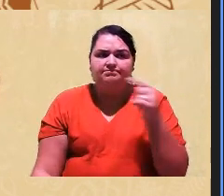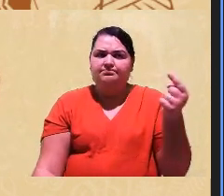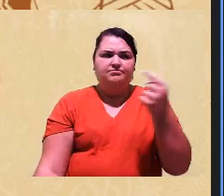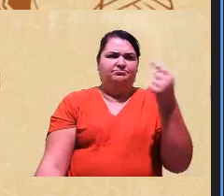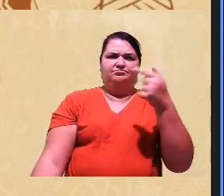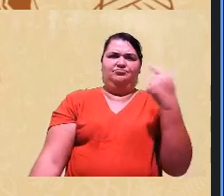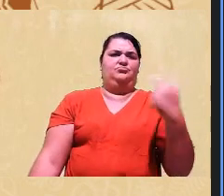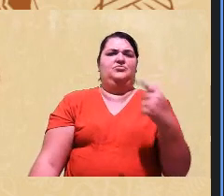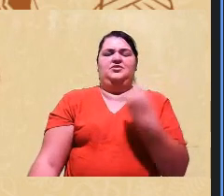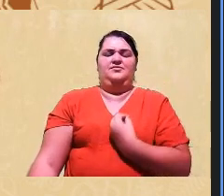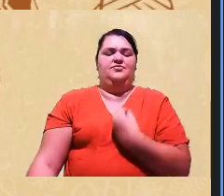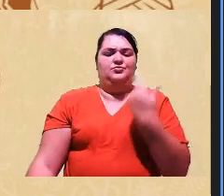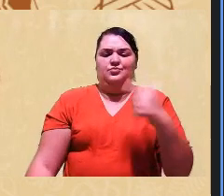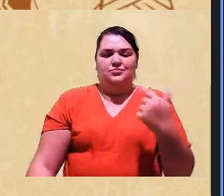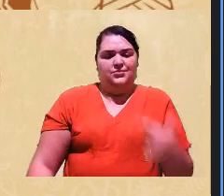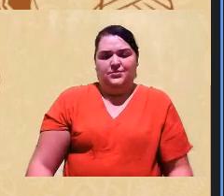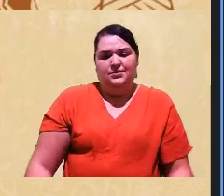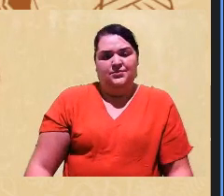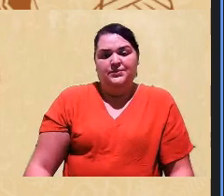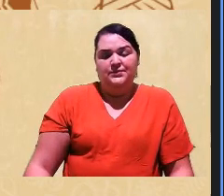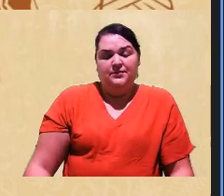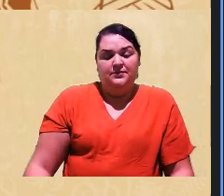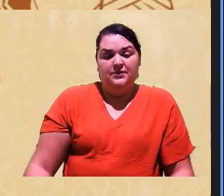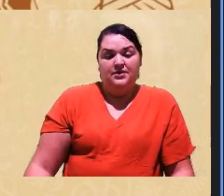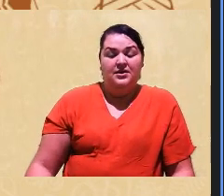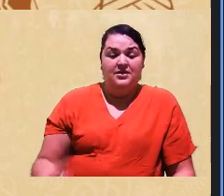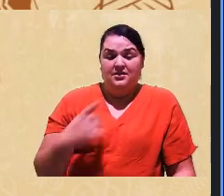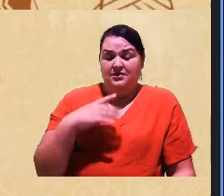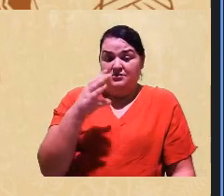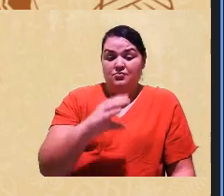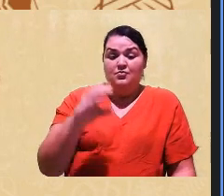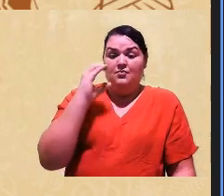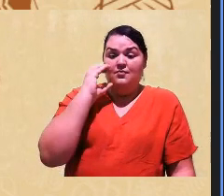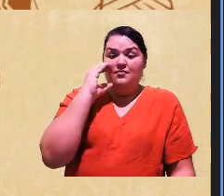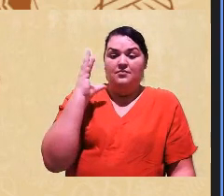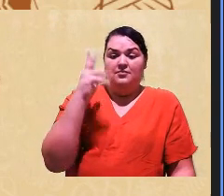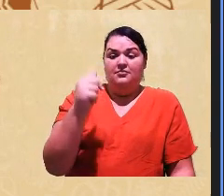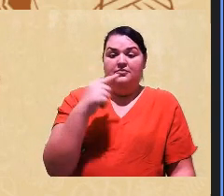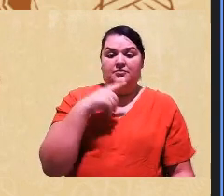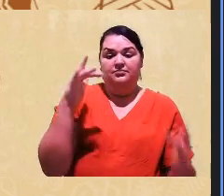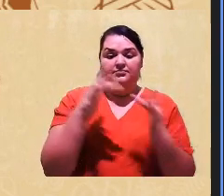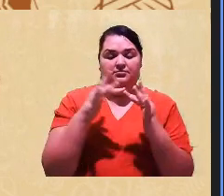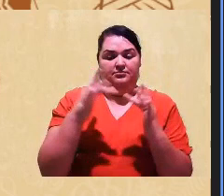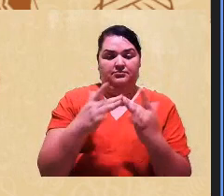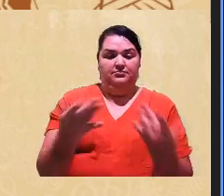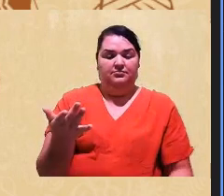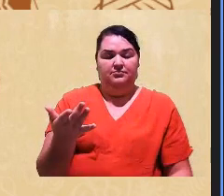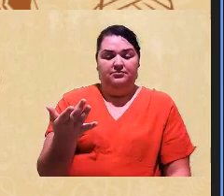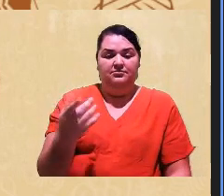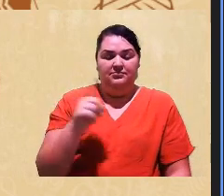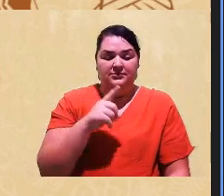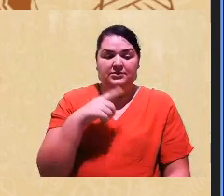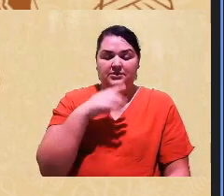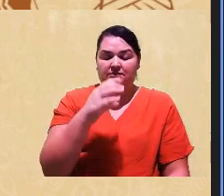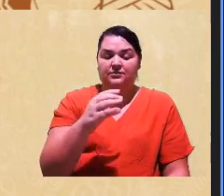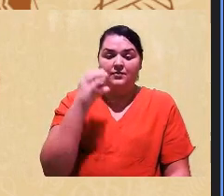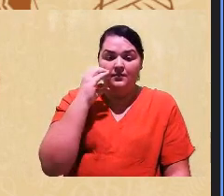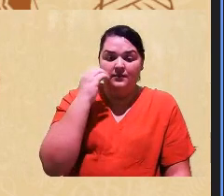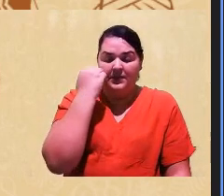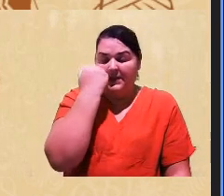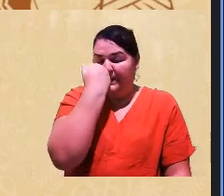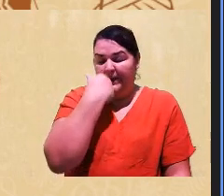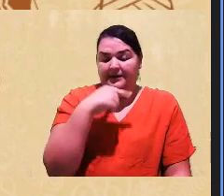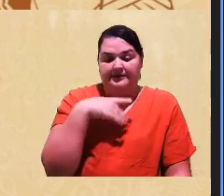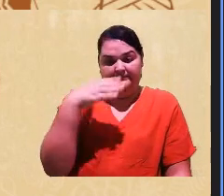vivenciada então a gente vai negar tudo que estiver associado a ele então a gente também nega esse período